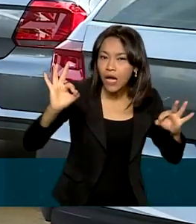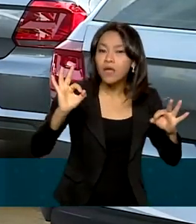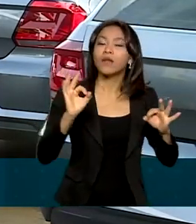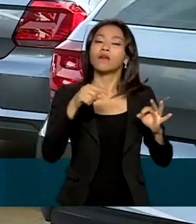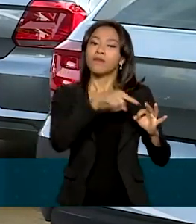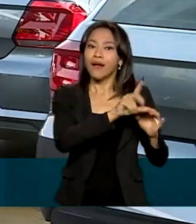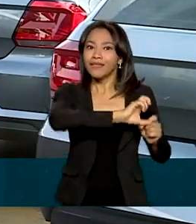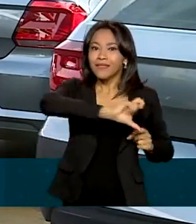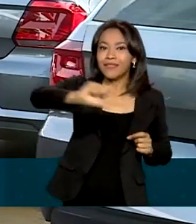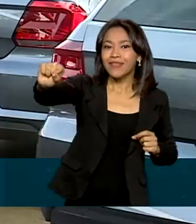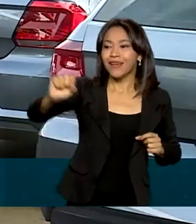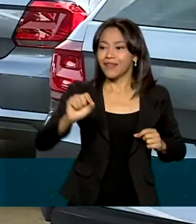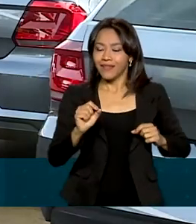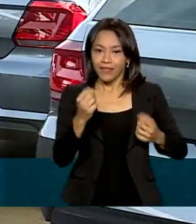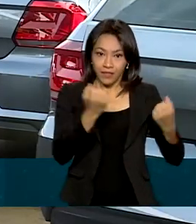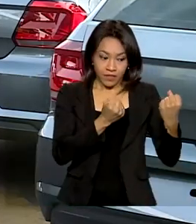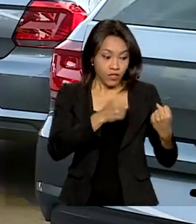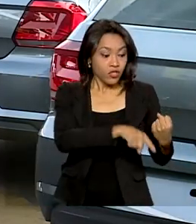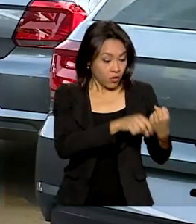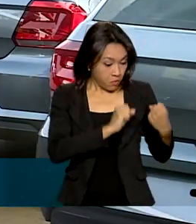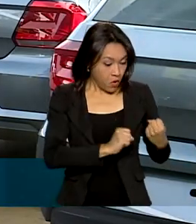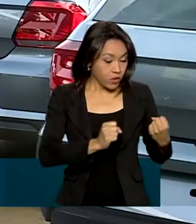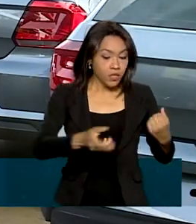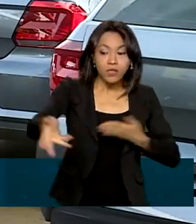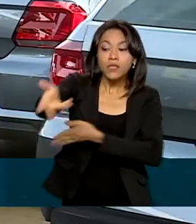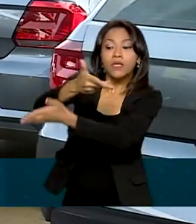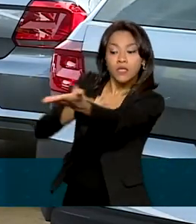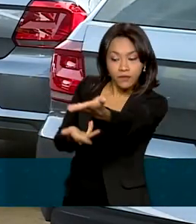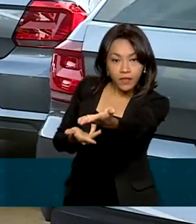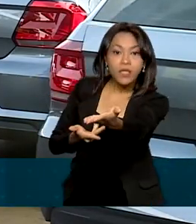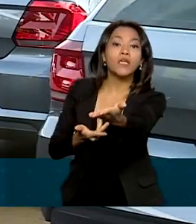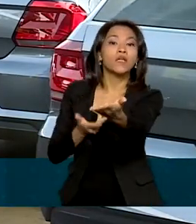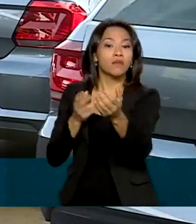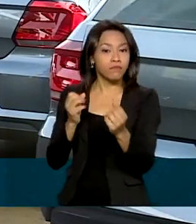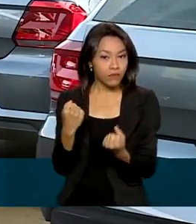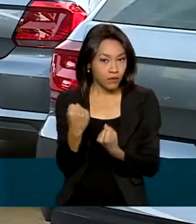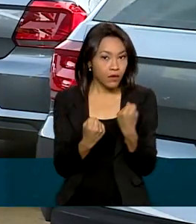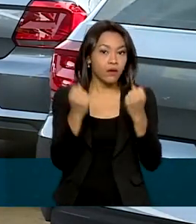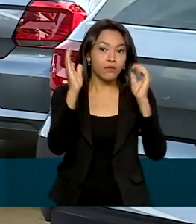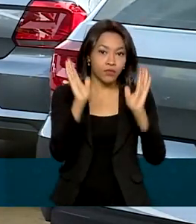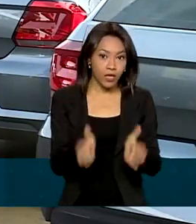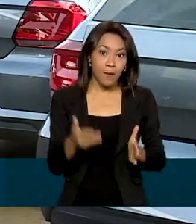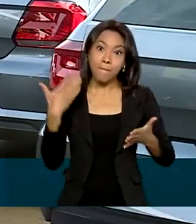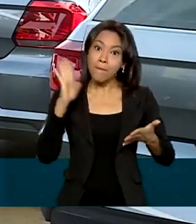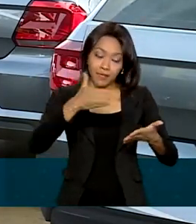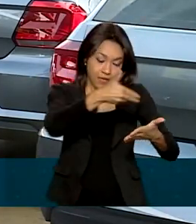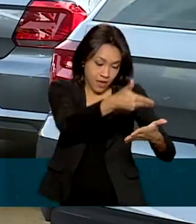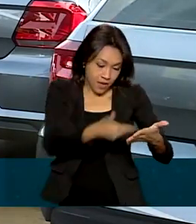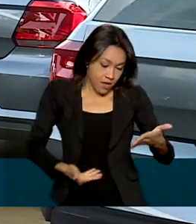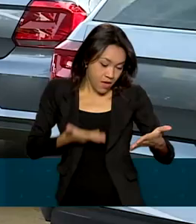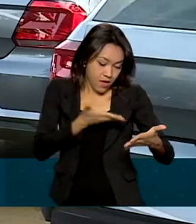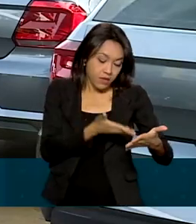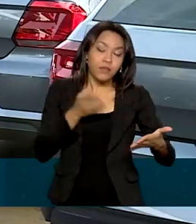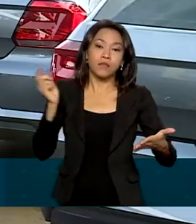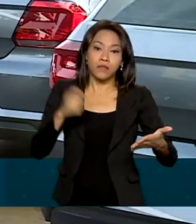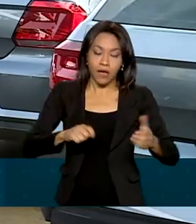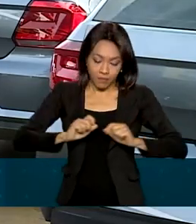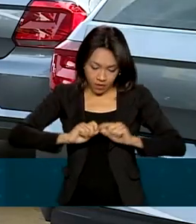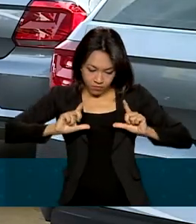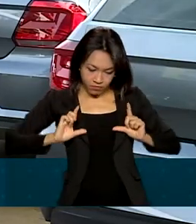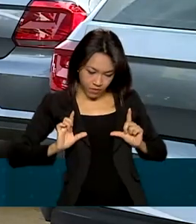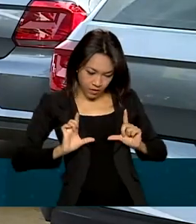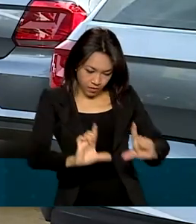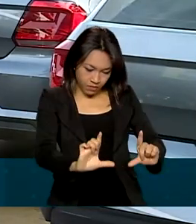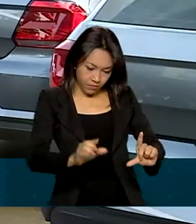concessionária já com a autorização para transferência de veículo eletrônica. Só com esse documento será possível emplacar o veículo.